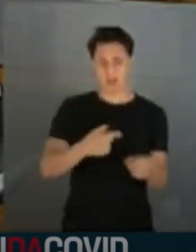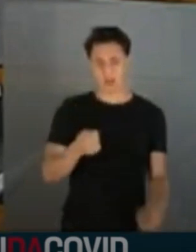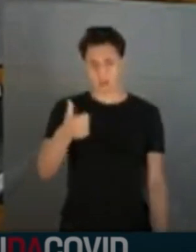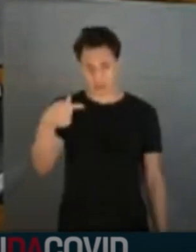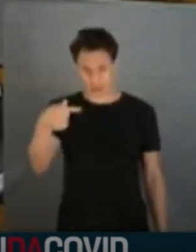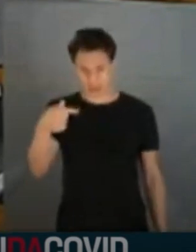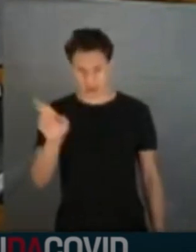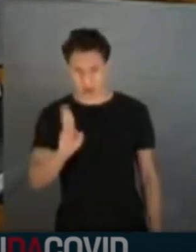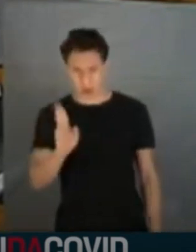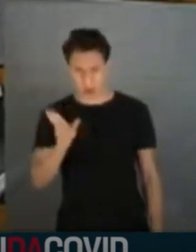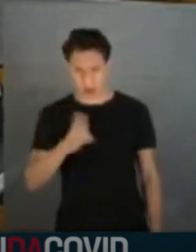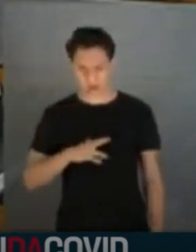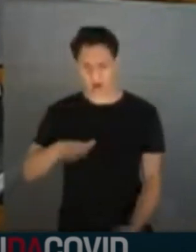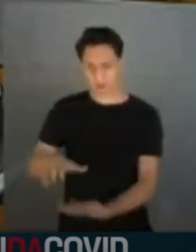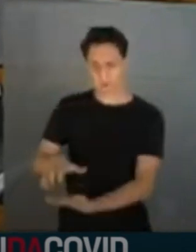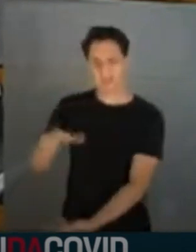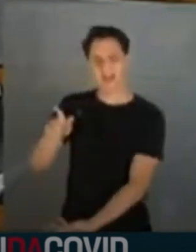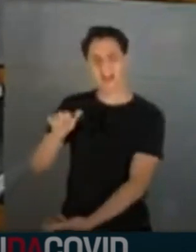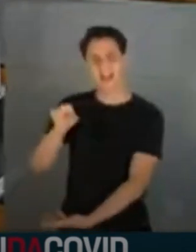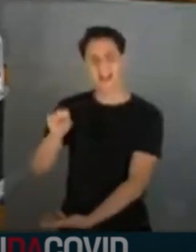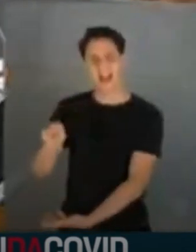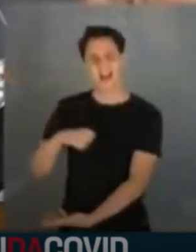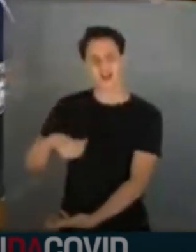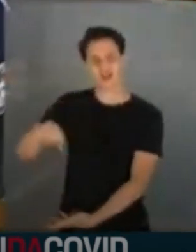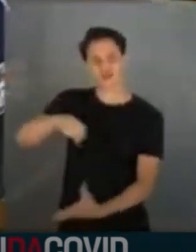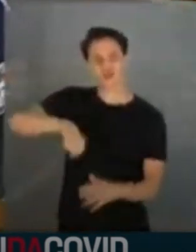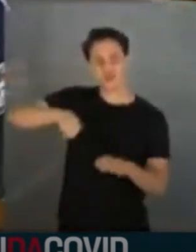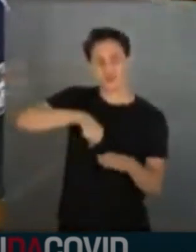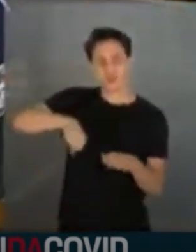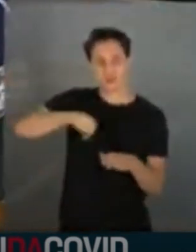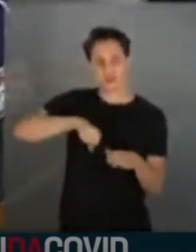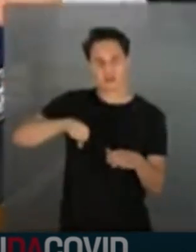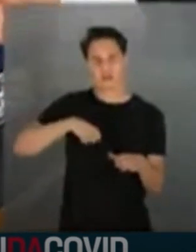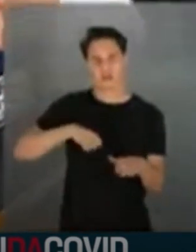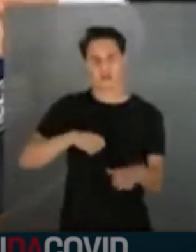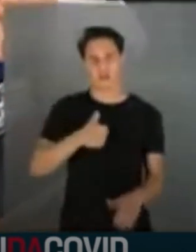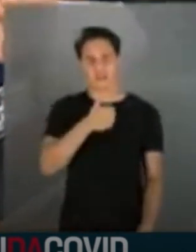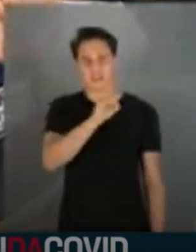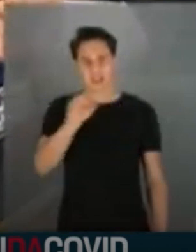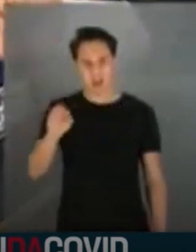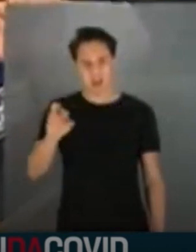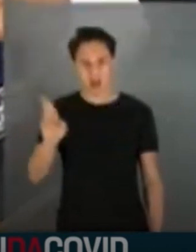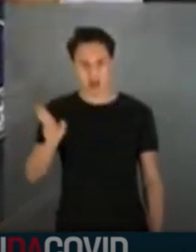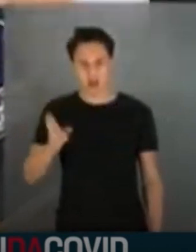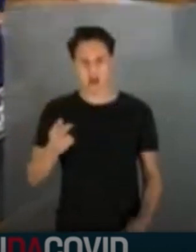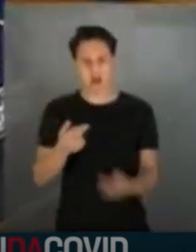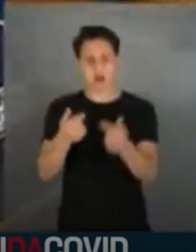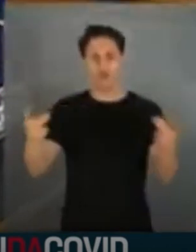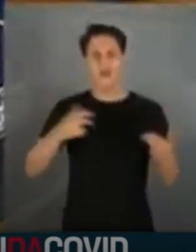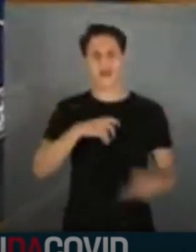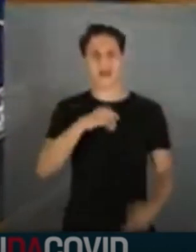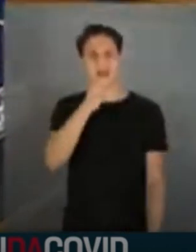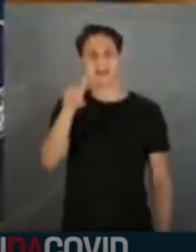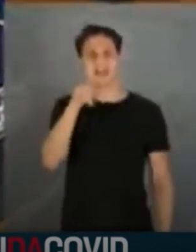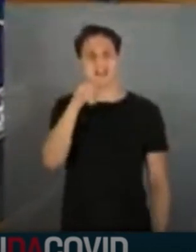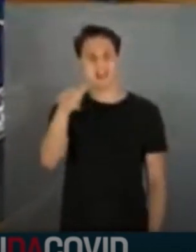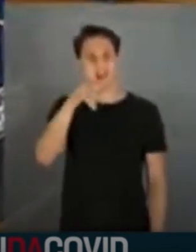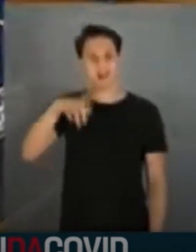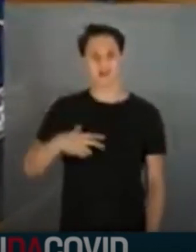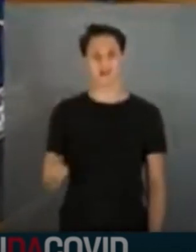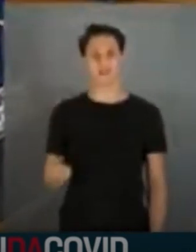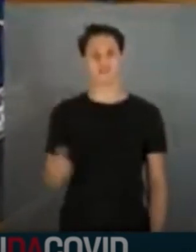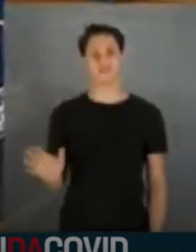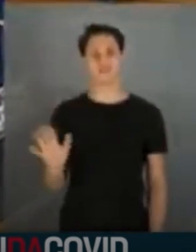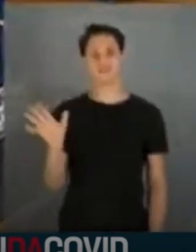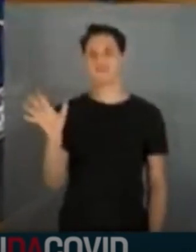o preço do cais de cozinha a 120, uma crise hídrica de enormes proporções, a energia elétrica tendo sido reajustada de 50% ontem, como se não